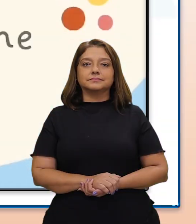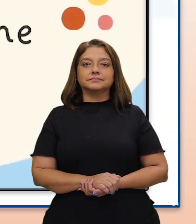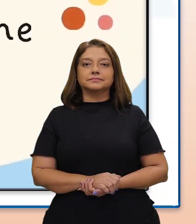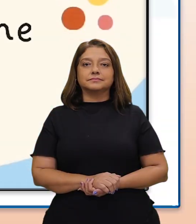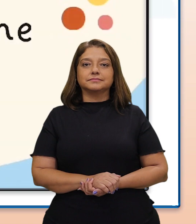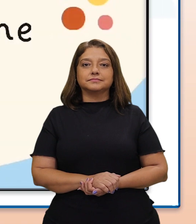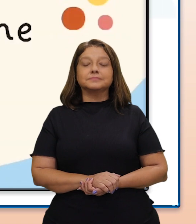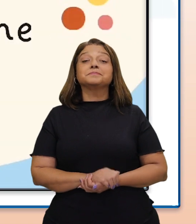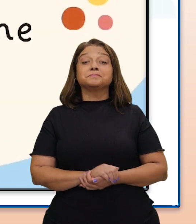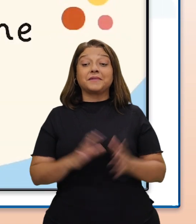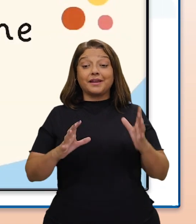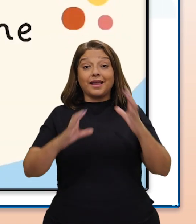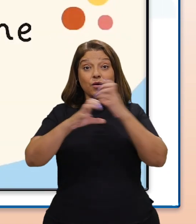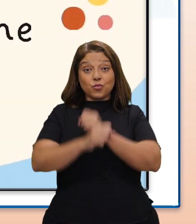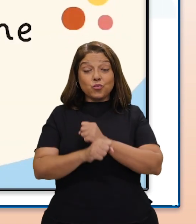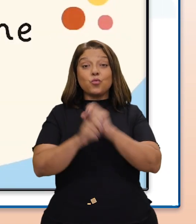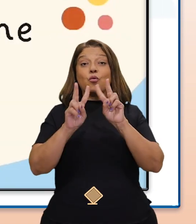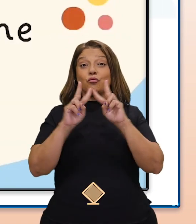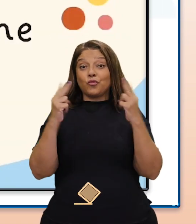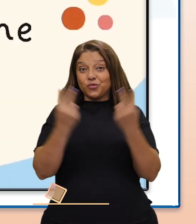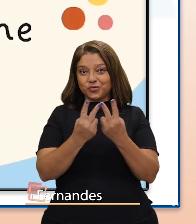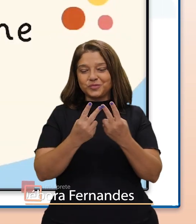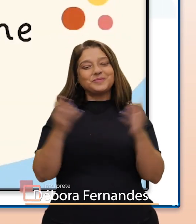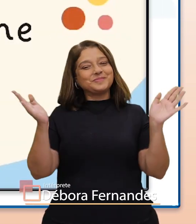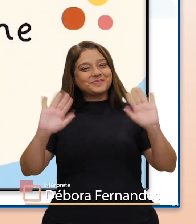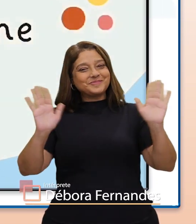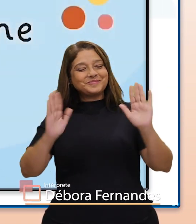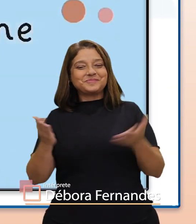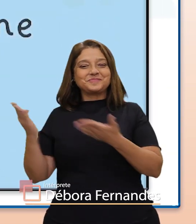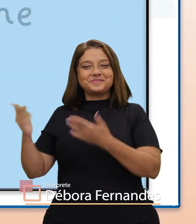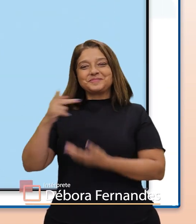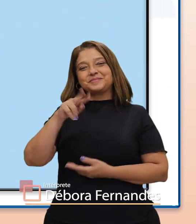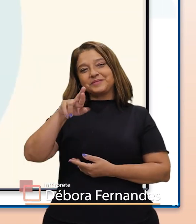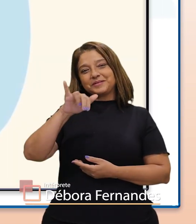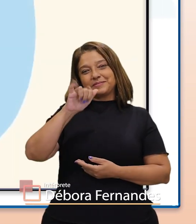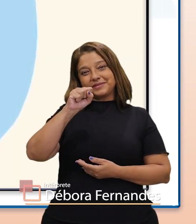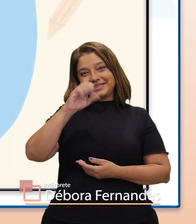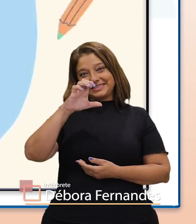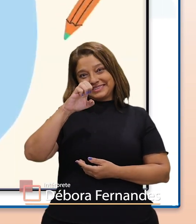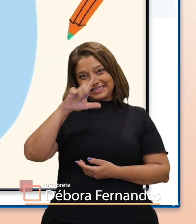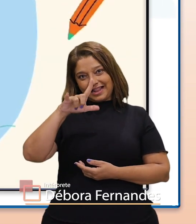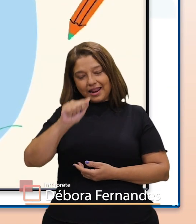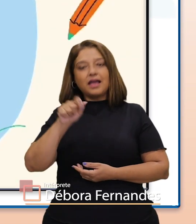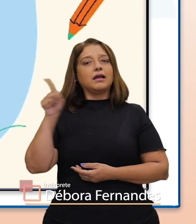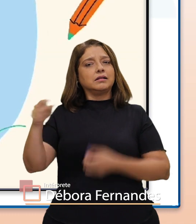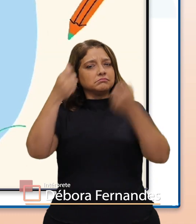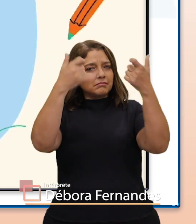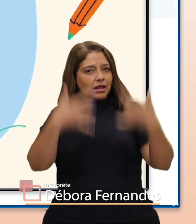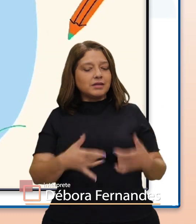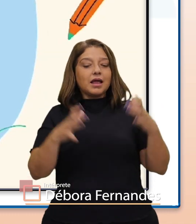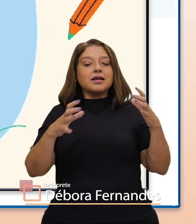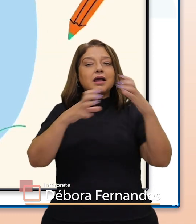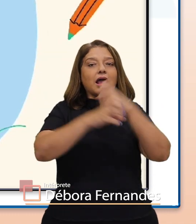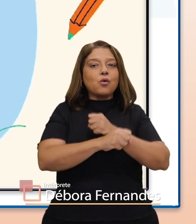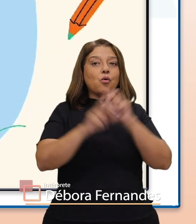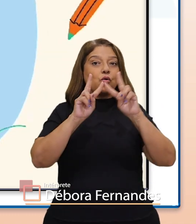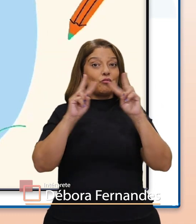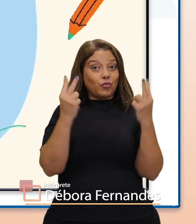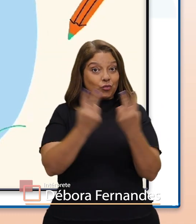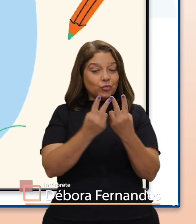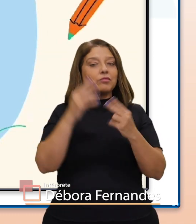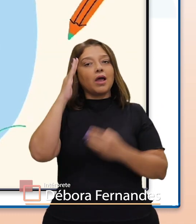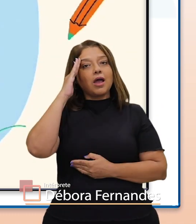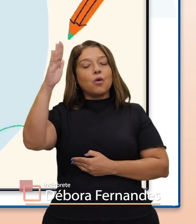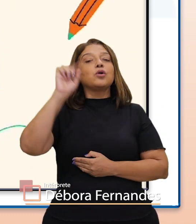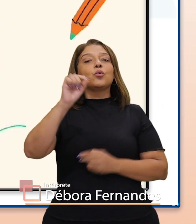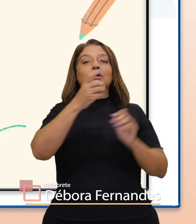CÁLCULO CÁLCULO DE VOLUME Olá! Eu sou a professora Priscila e vou falar sobre cálculo de volume, de acordo